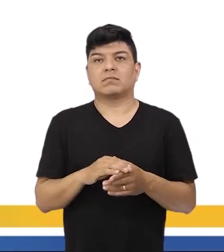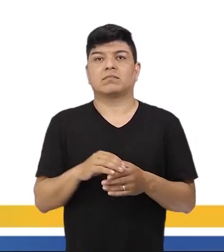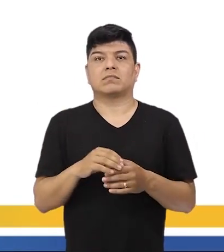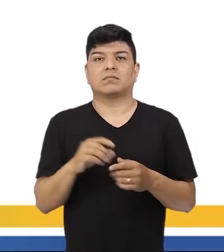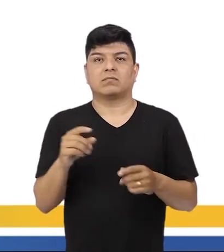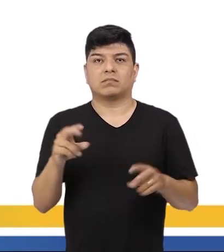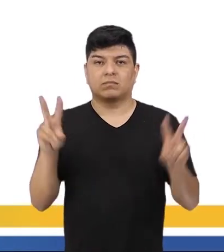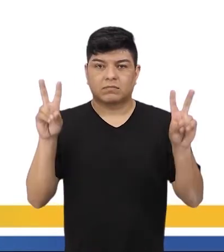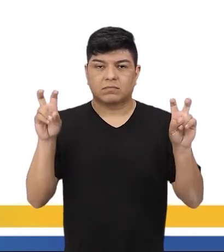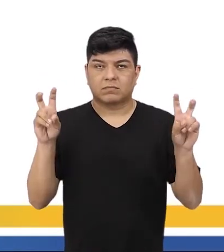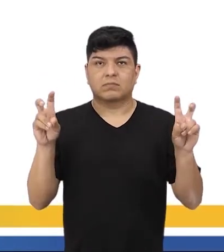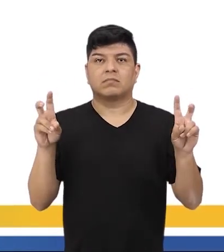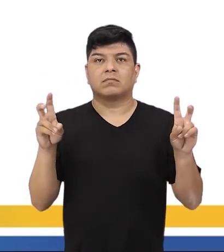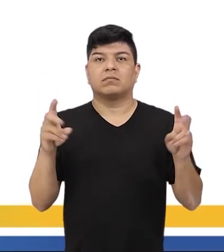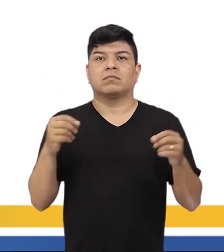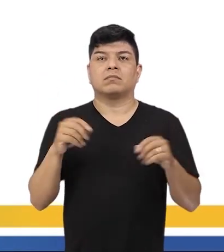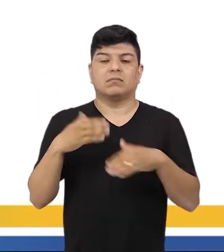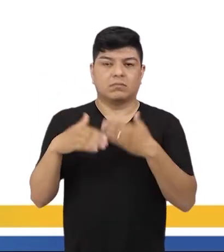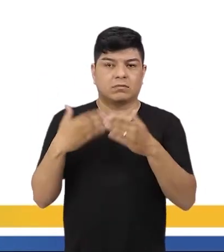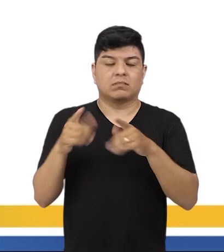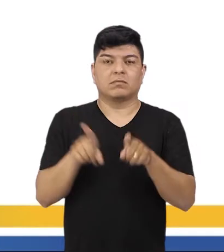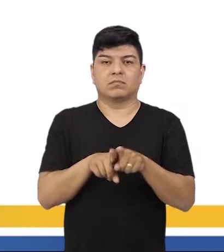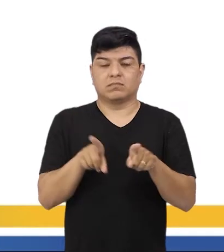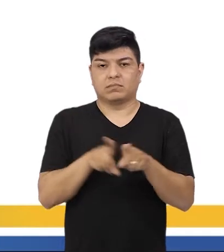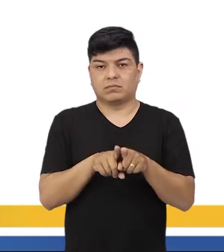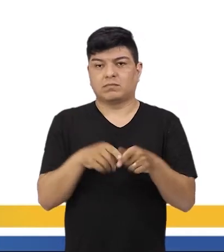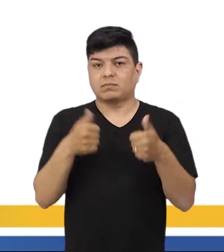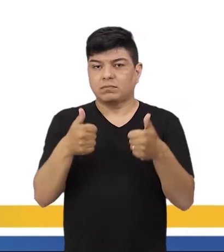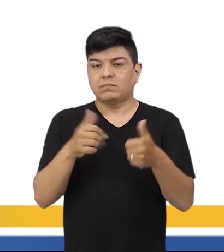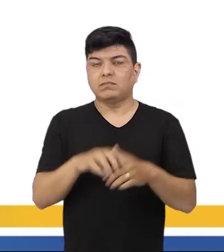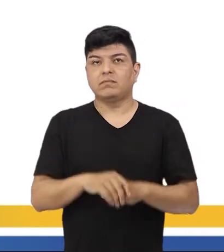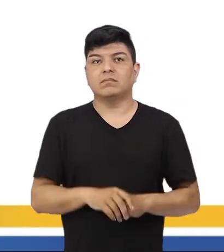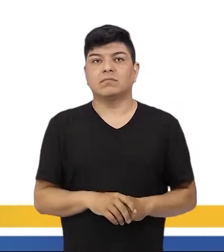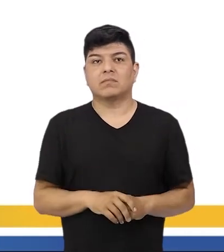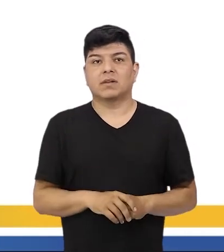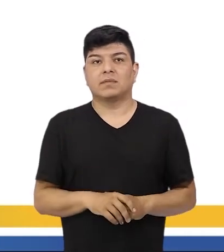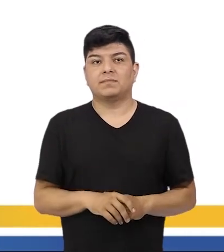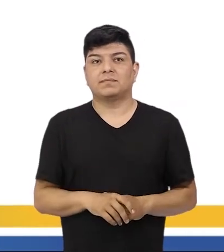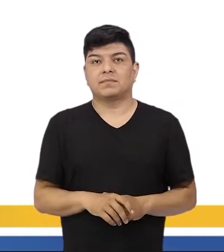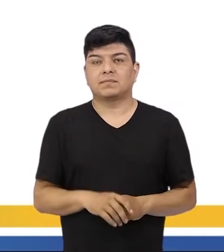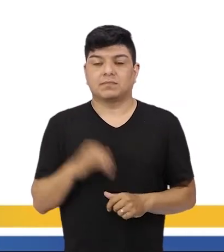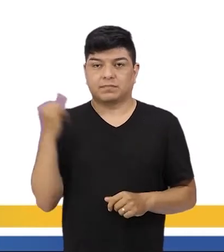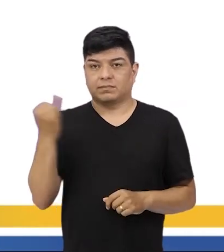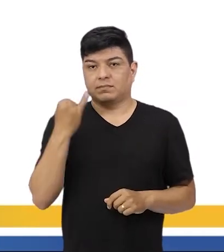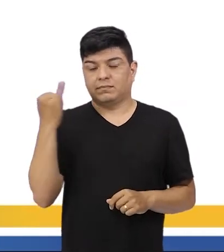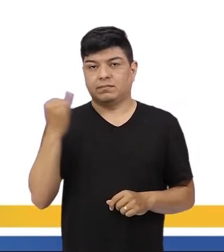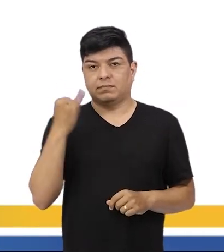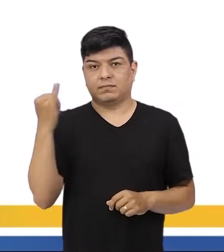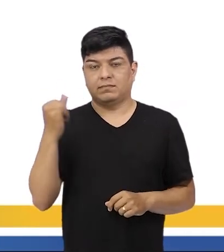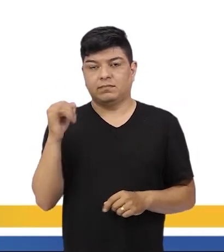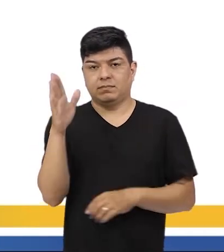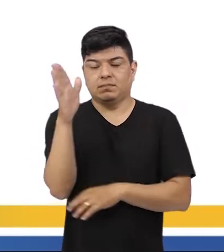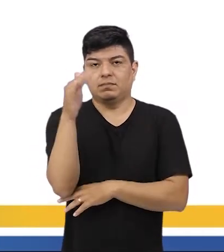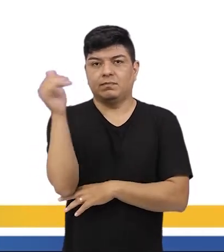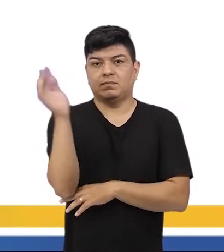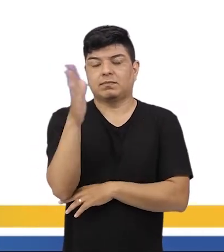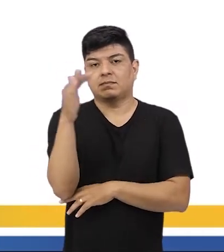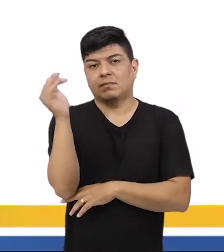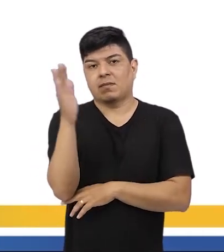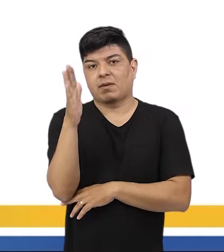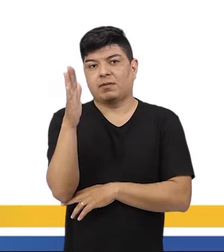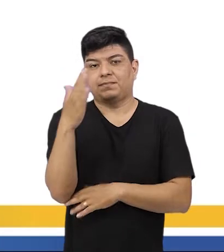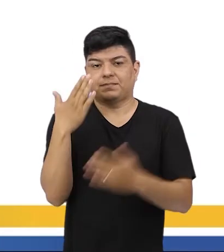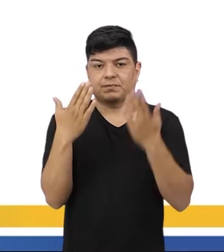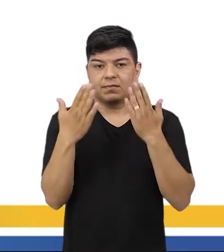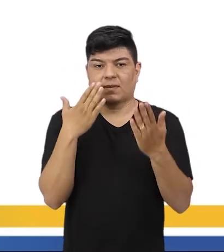Ordem e Progresso, aí, referindo-se a questões do positivismo, tá bom, pessoal? É muito interessante quando se fala de bandeira, assim, só curiosidade,